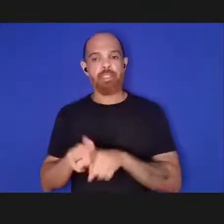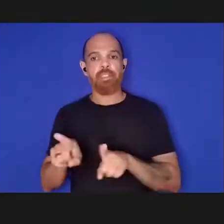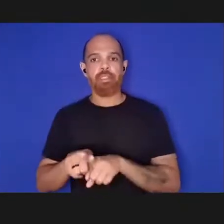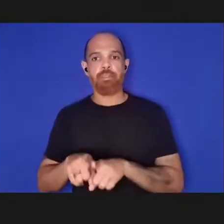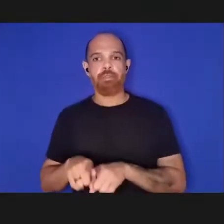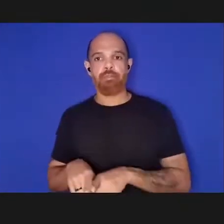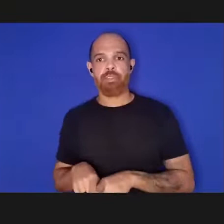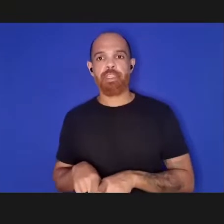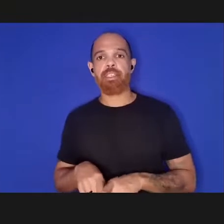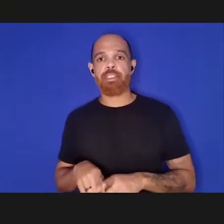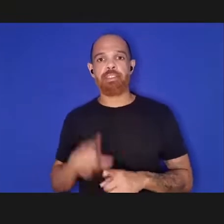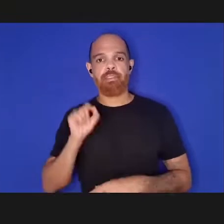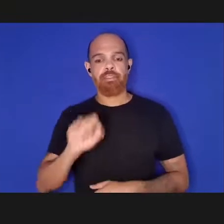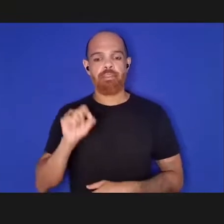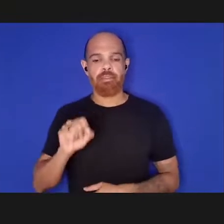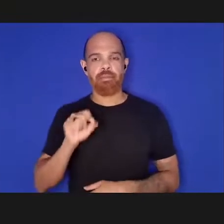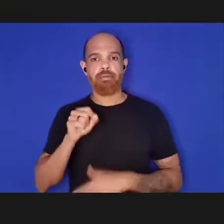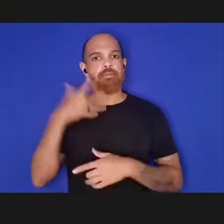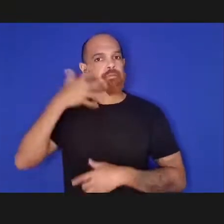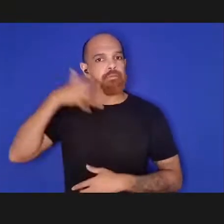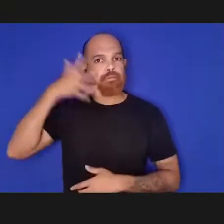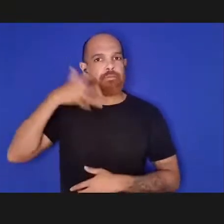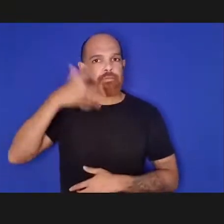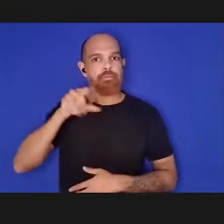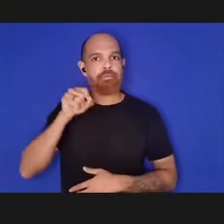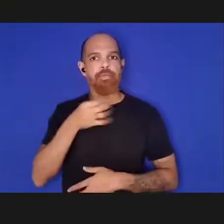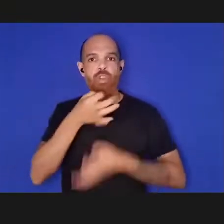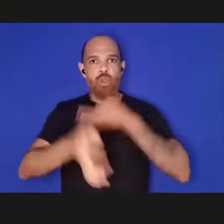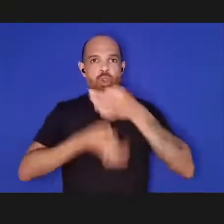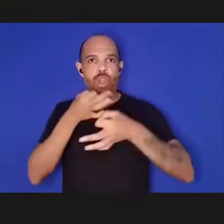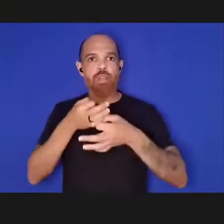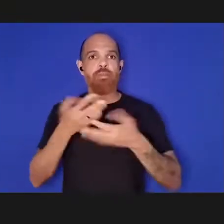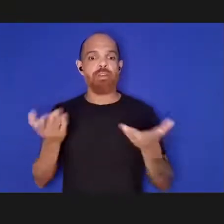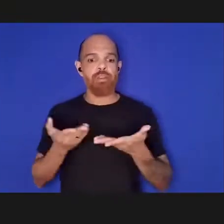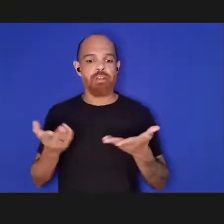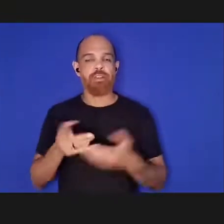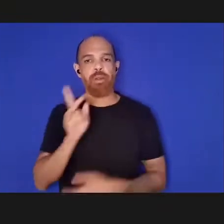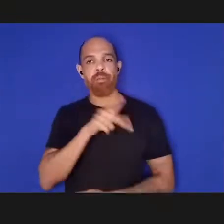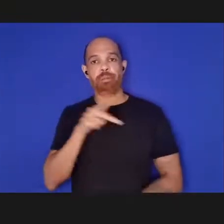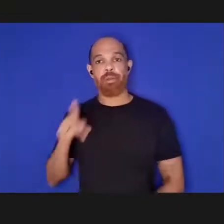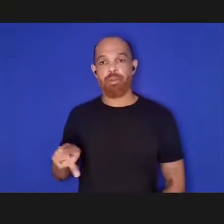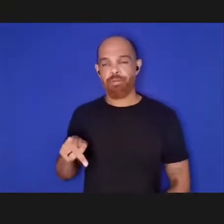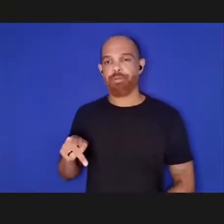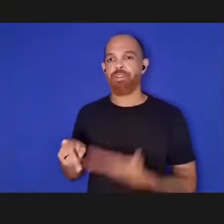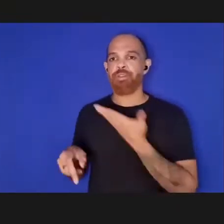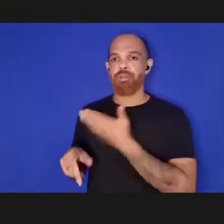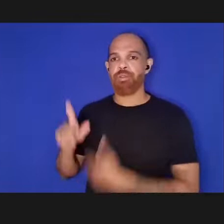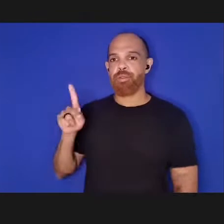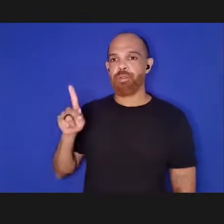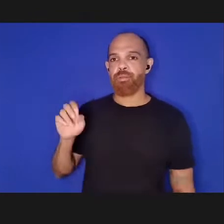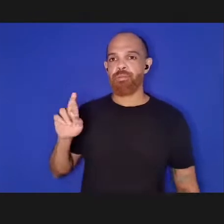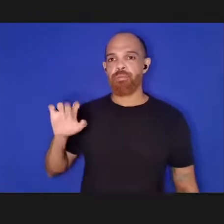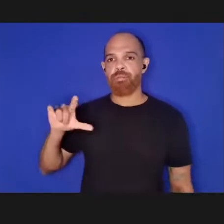nossos palestrantes e comentaristas com a palavra o professor Paulo Ferrim